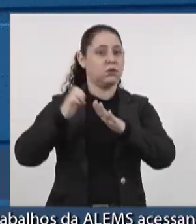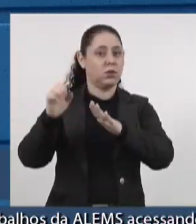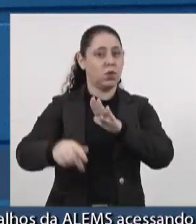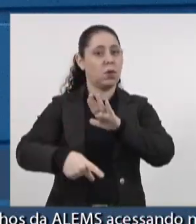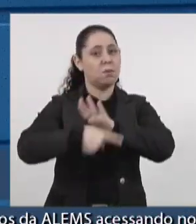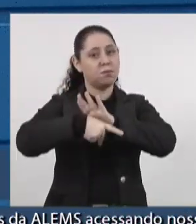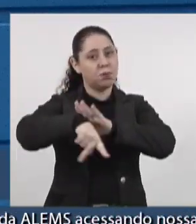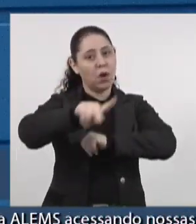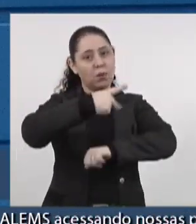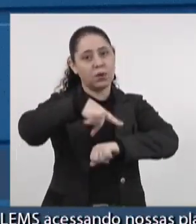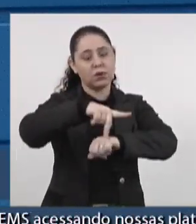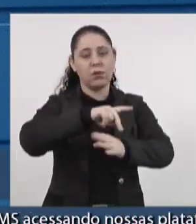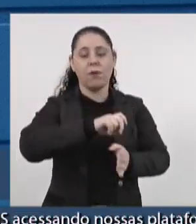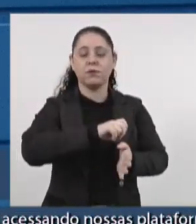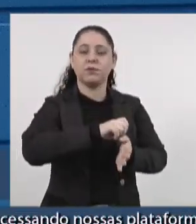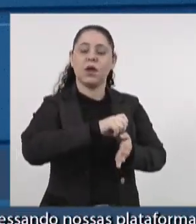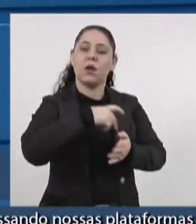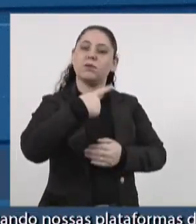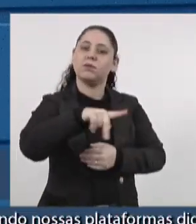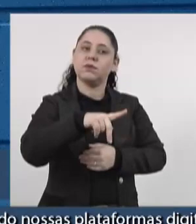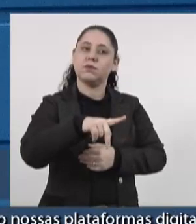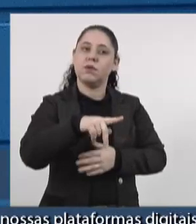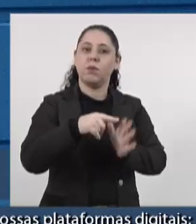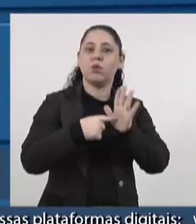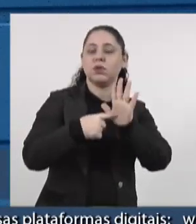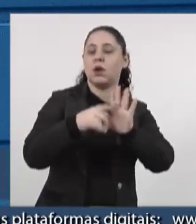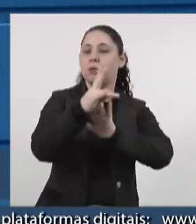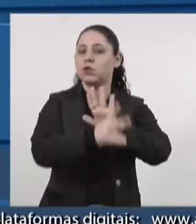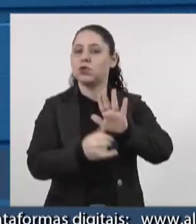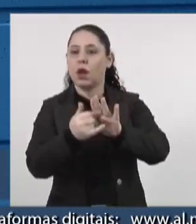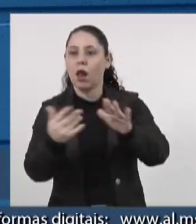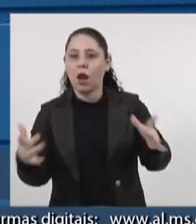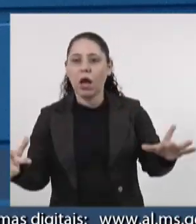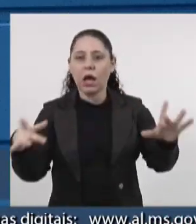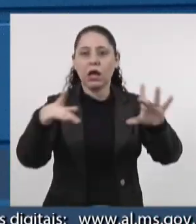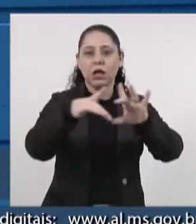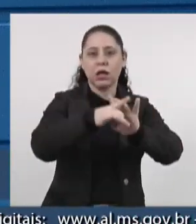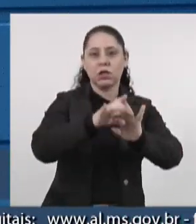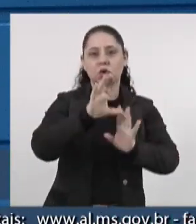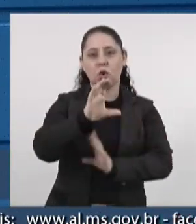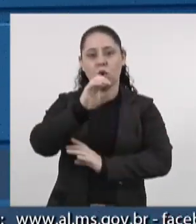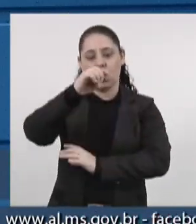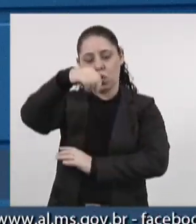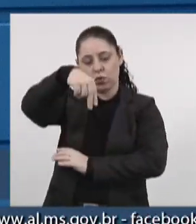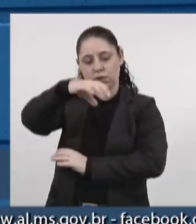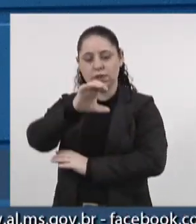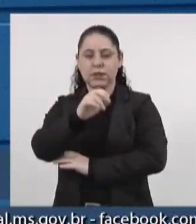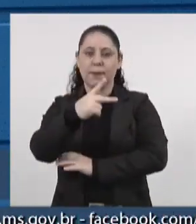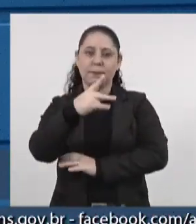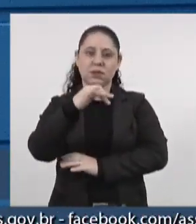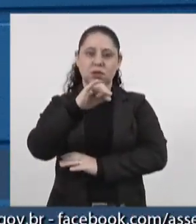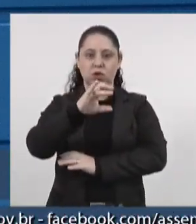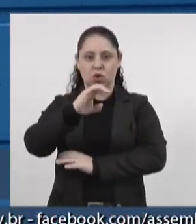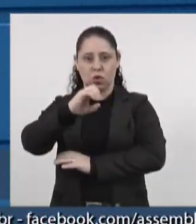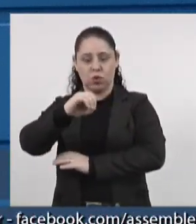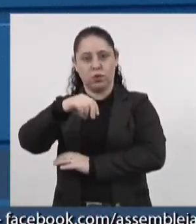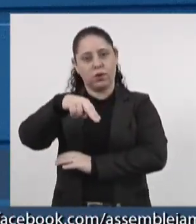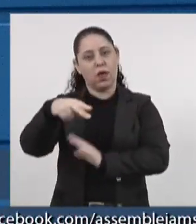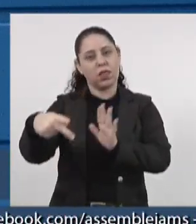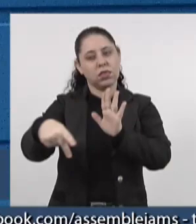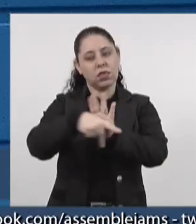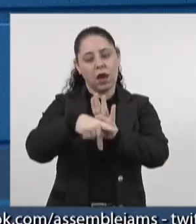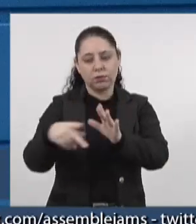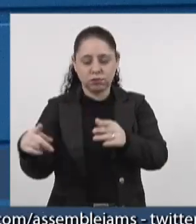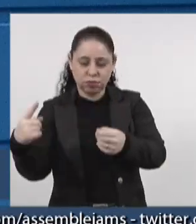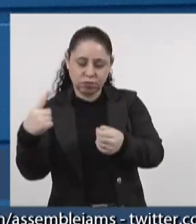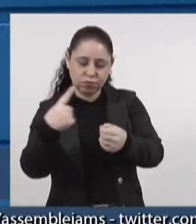do Paraguai, vai apresentar um projeto de integração ligando Concepcion até Ponta Porã. Quero comentar o nosso